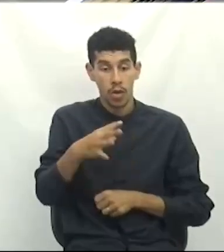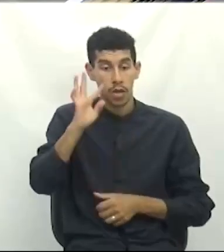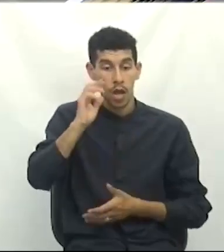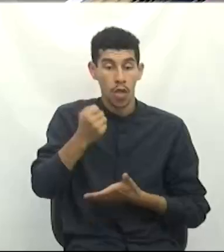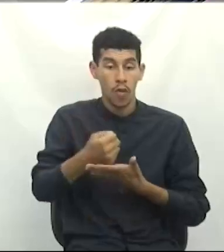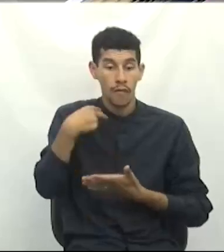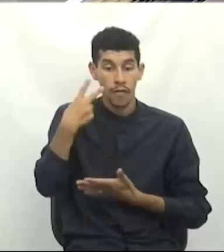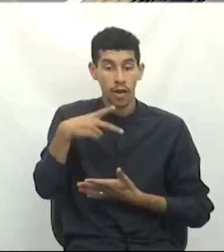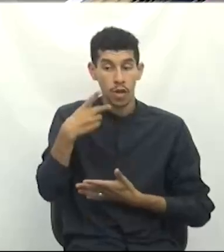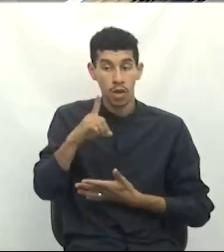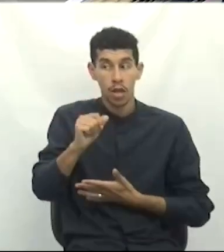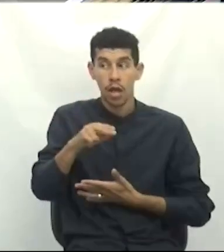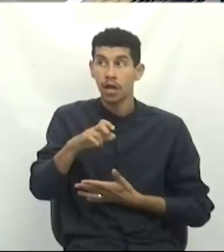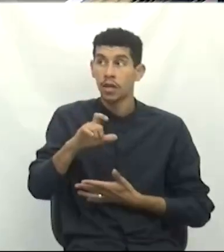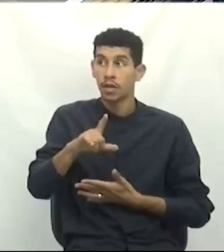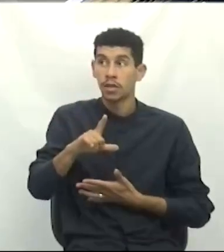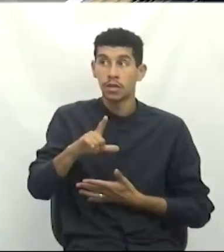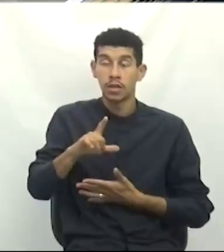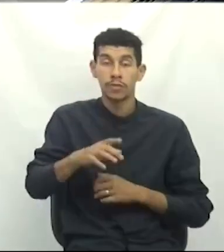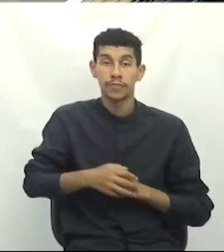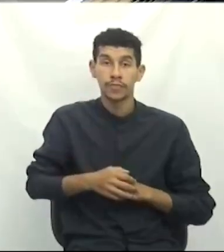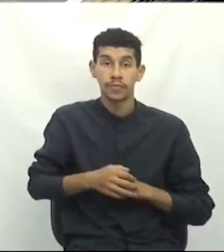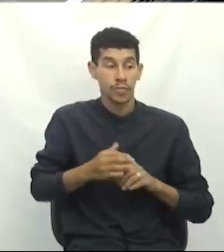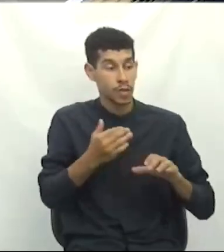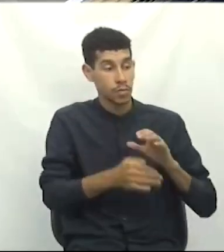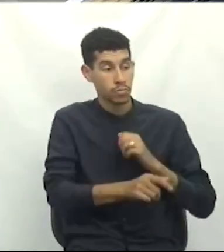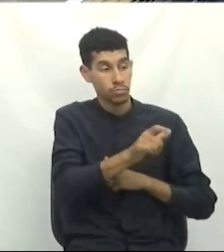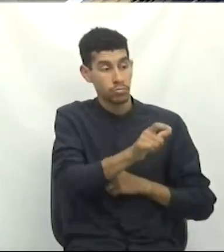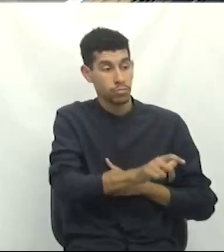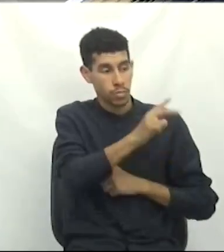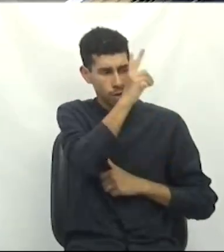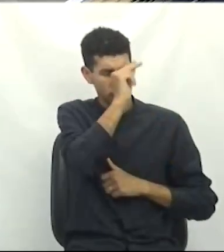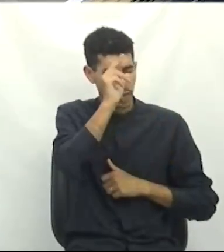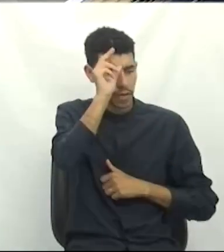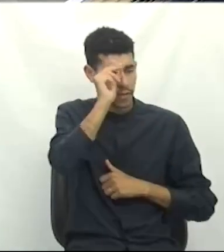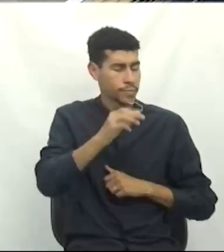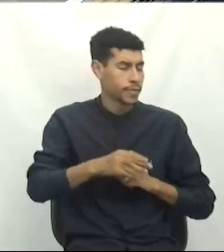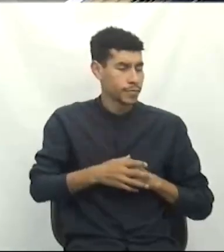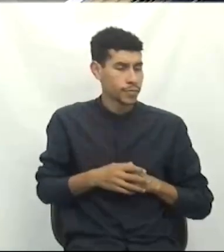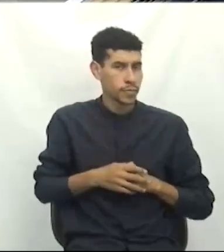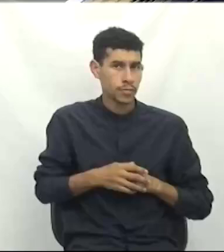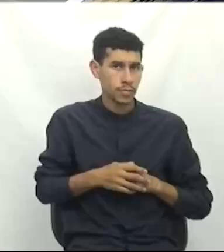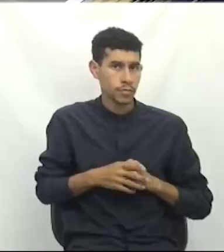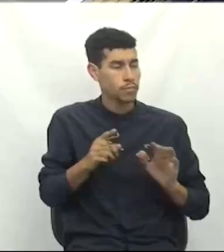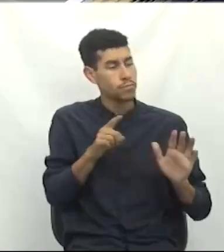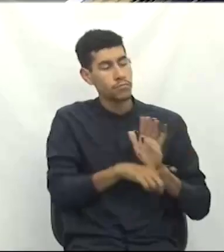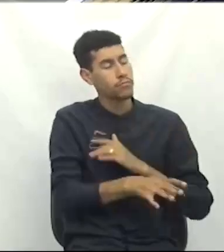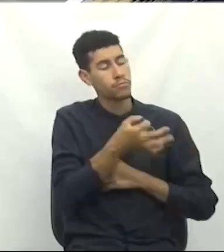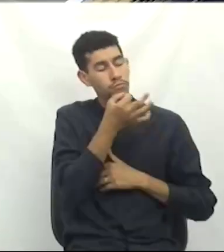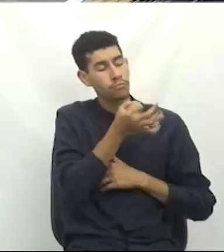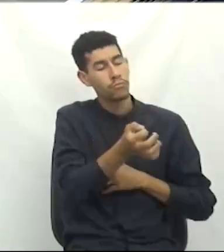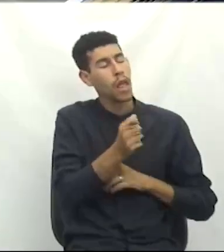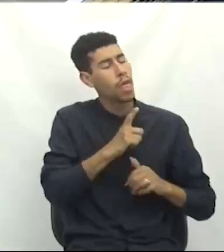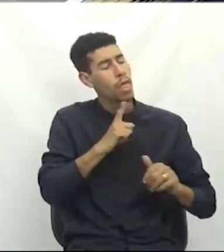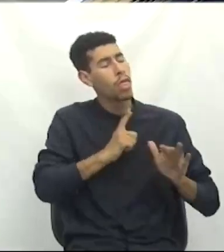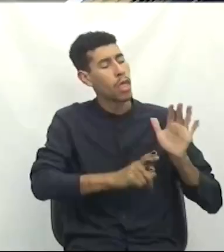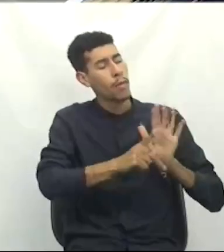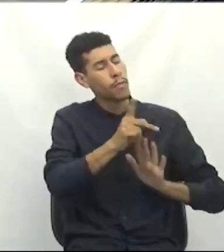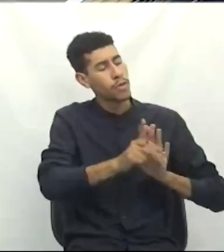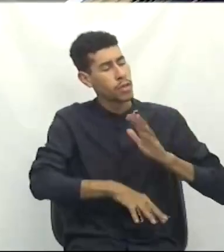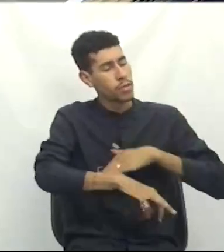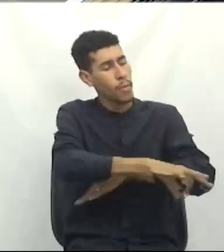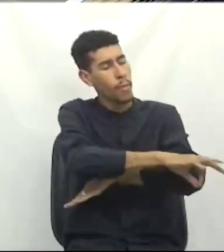Autor, vereador Daniel Frederico Antunes. Envio de expediente ao chefe do Poder Executivo Municipal, questionando se há projeto de